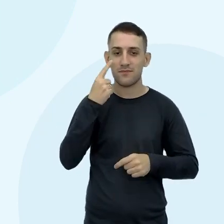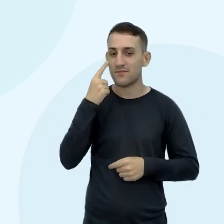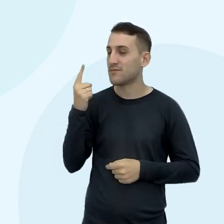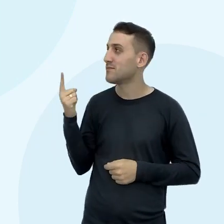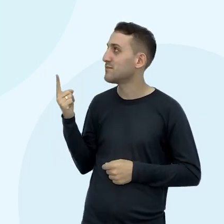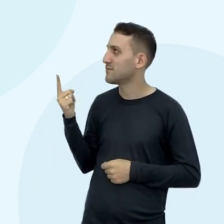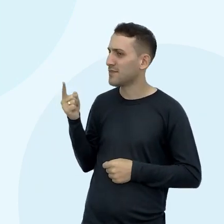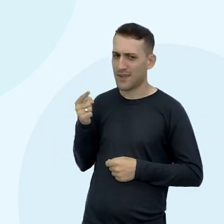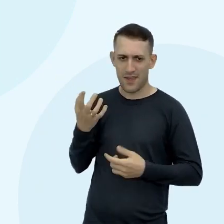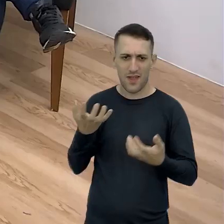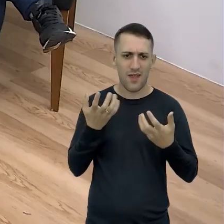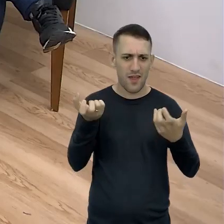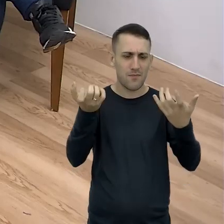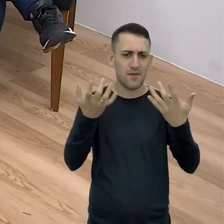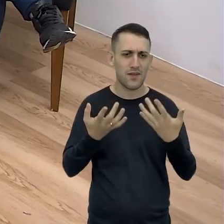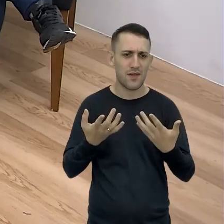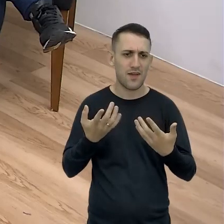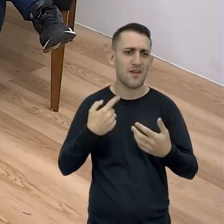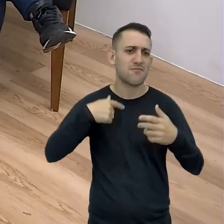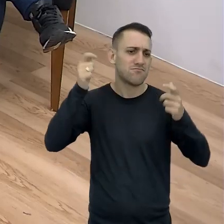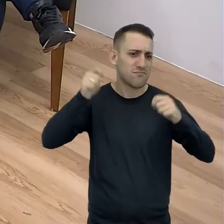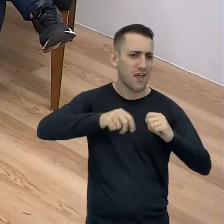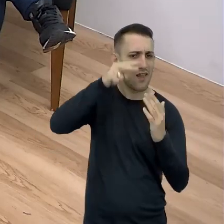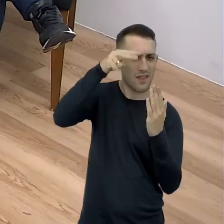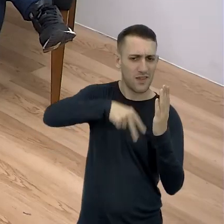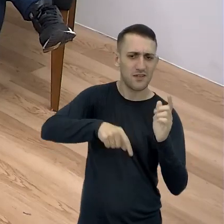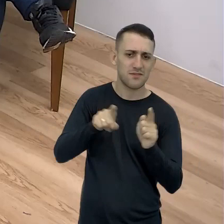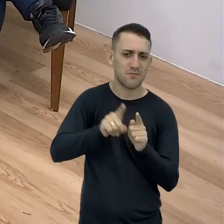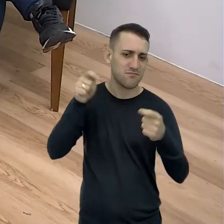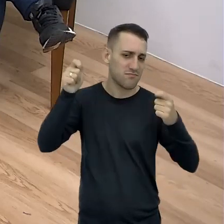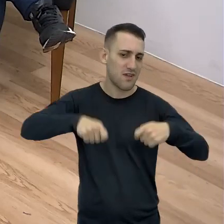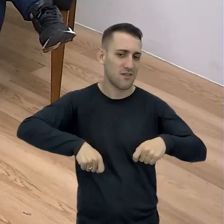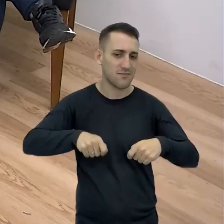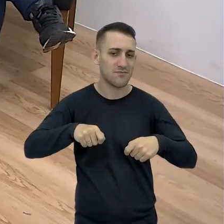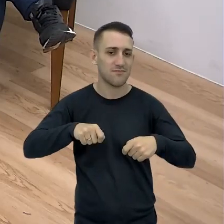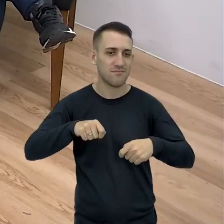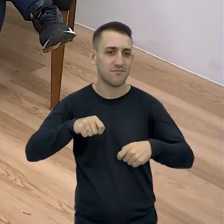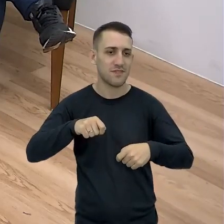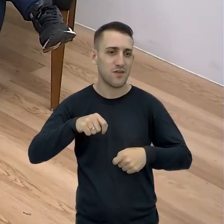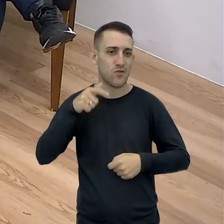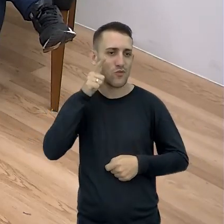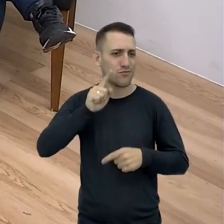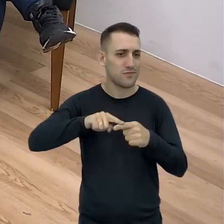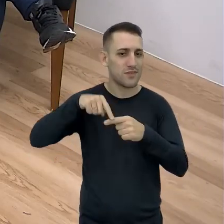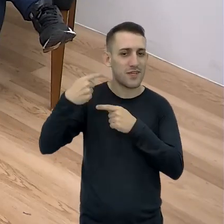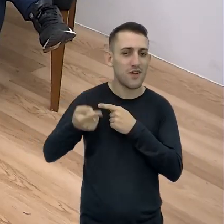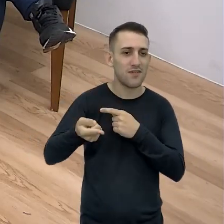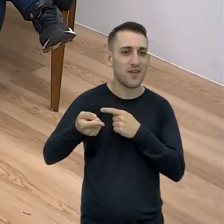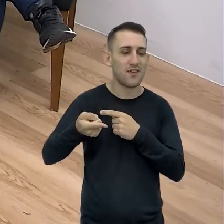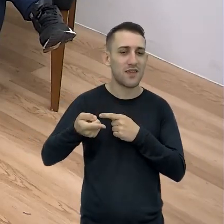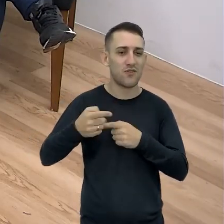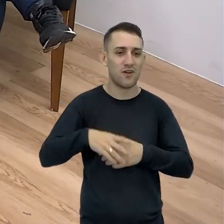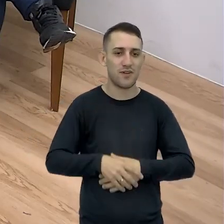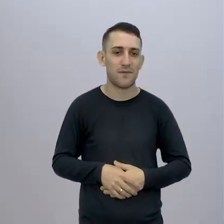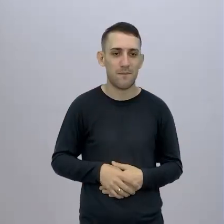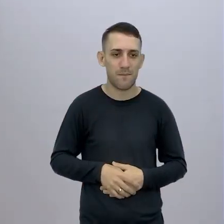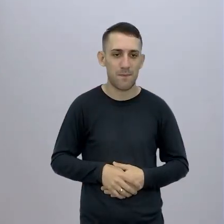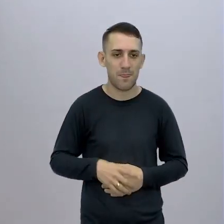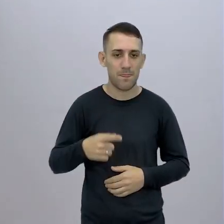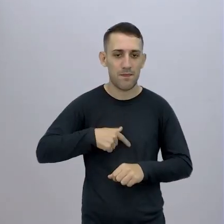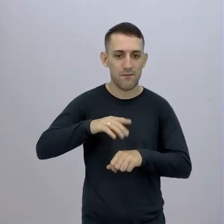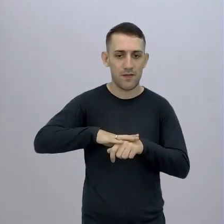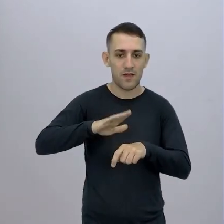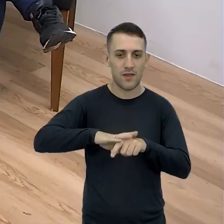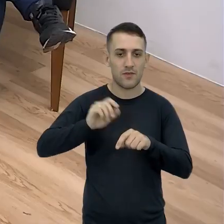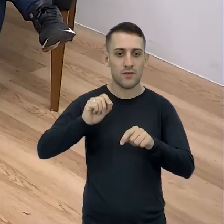falar? quer? Não, pode ler Eu posso Você pode fazer um comentário Depois eu comento A hora que a gente for Eu faço a minha